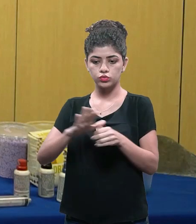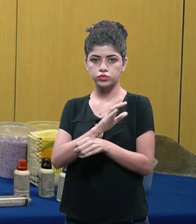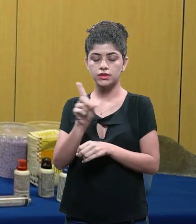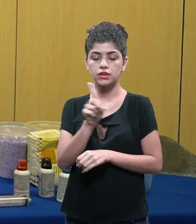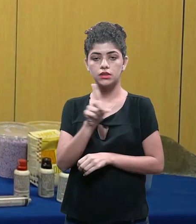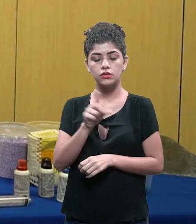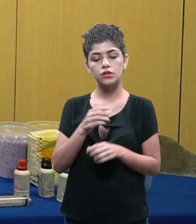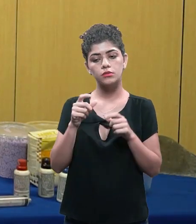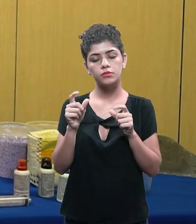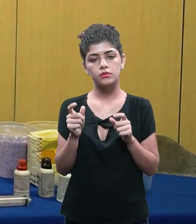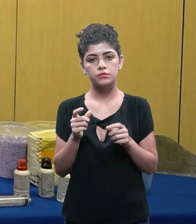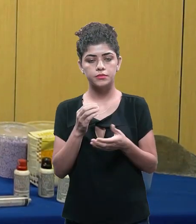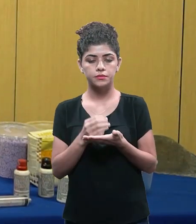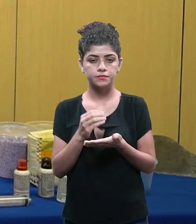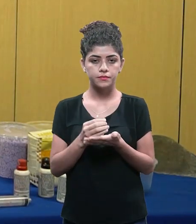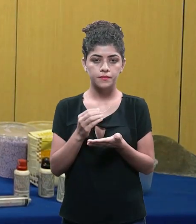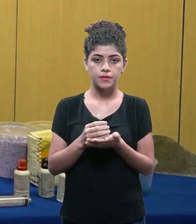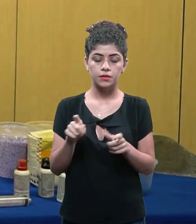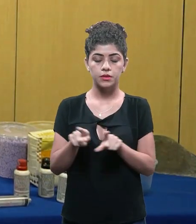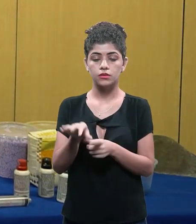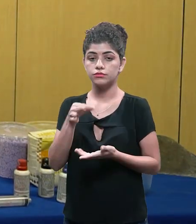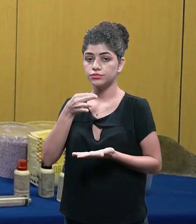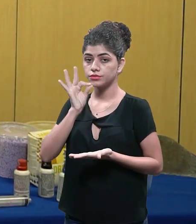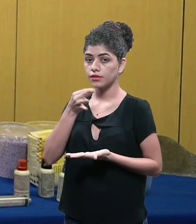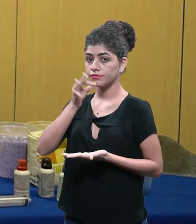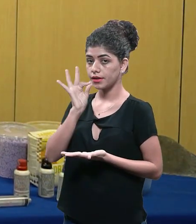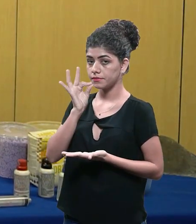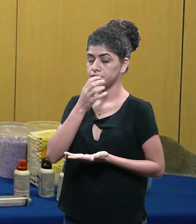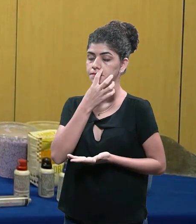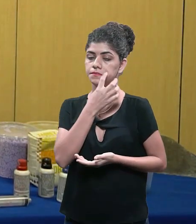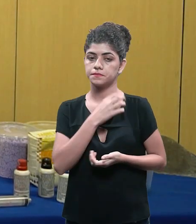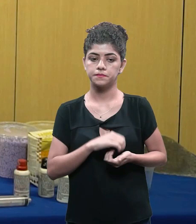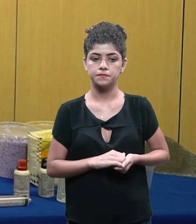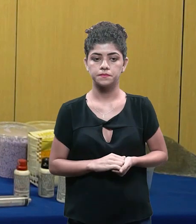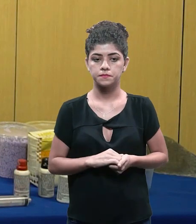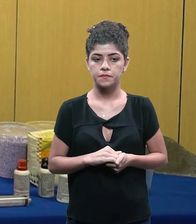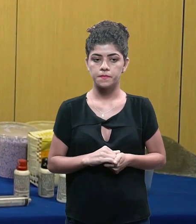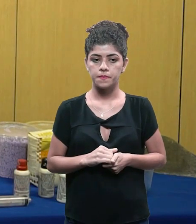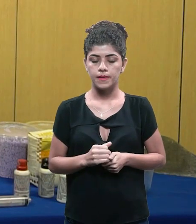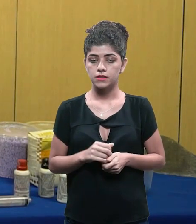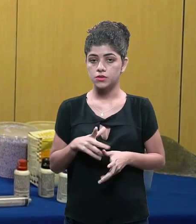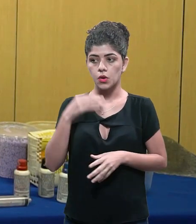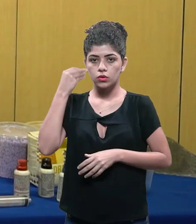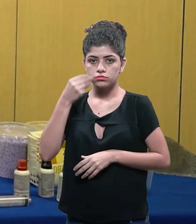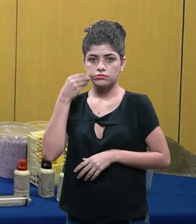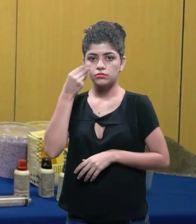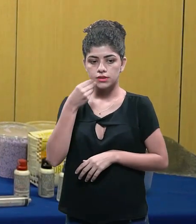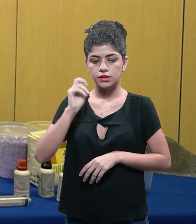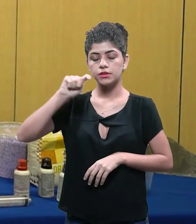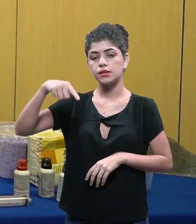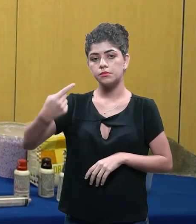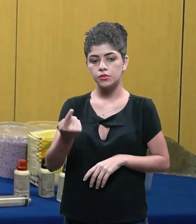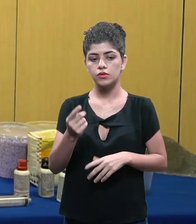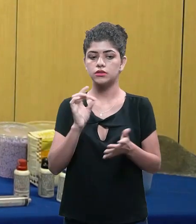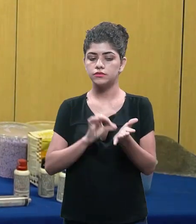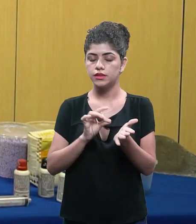cheios eu vou usar copos menores eu posso usar até copos de café com objetos de mensuração pra te fazer primeiro